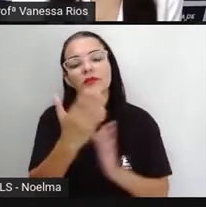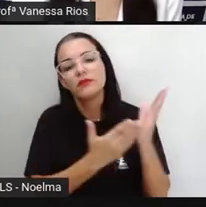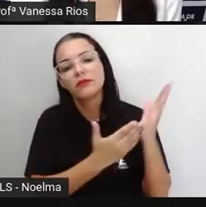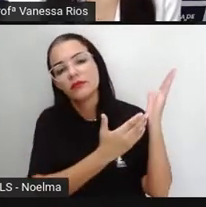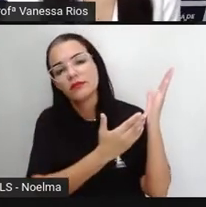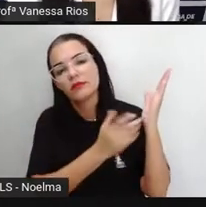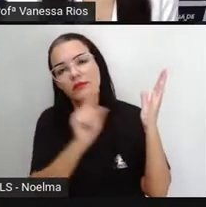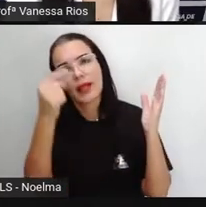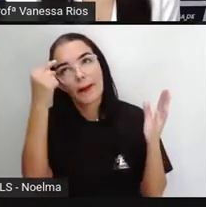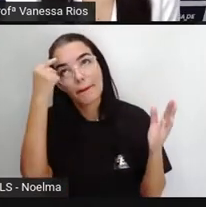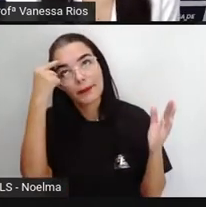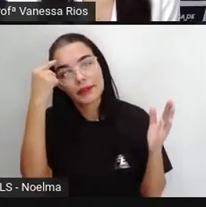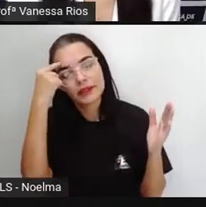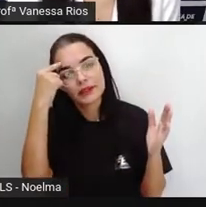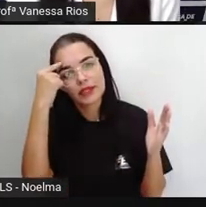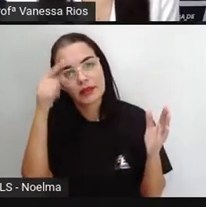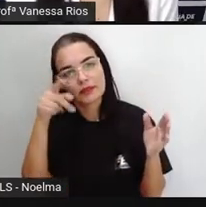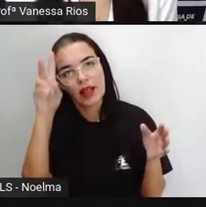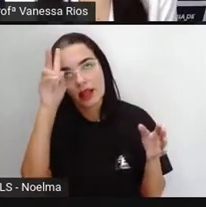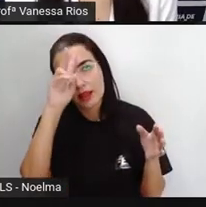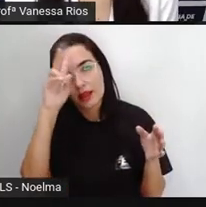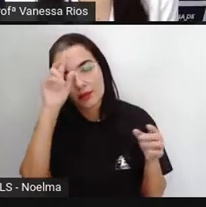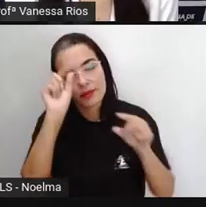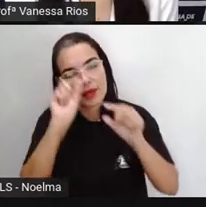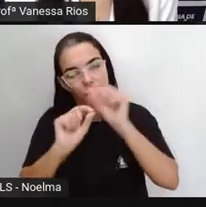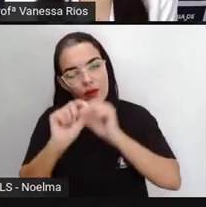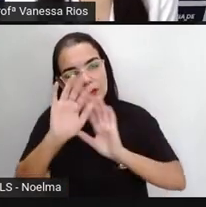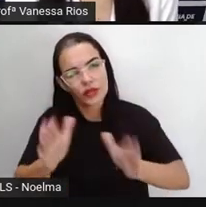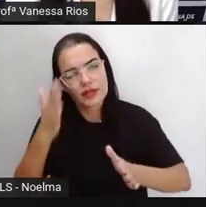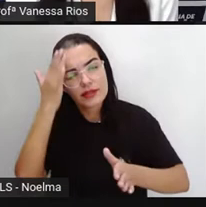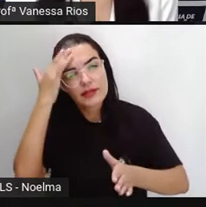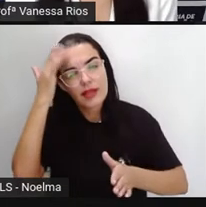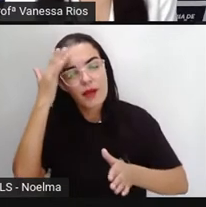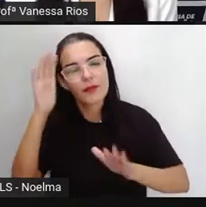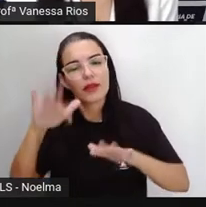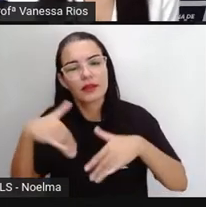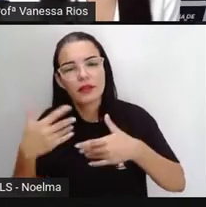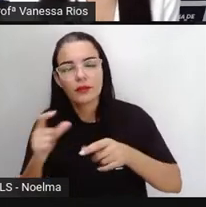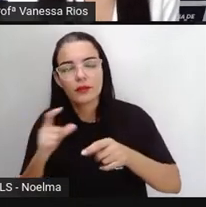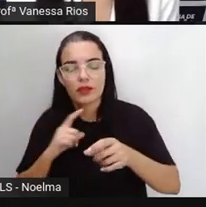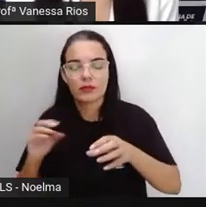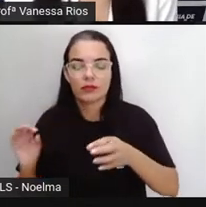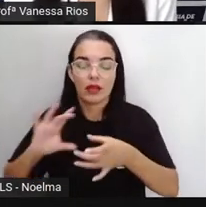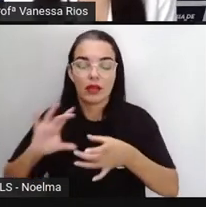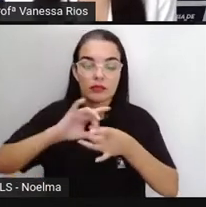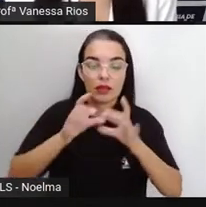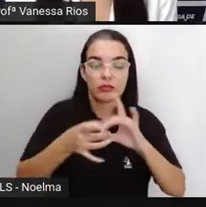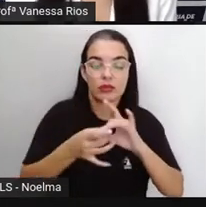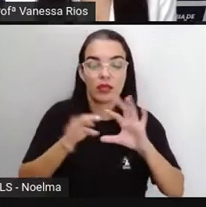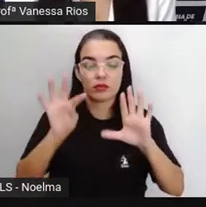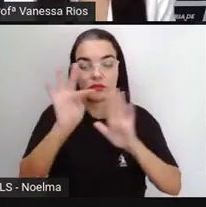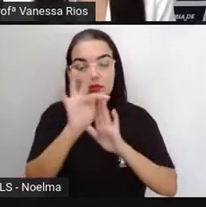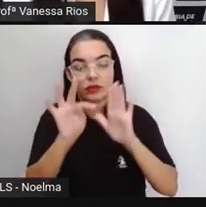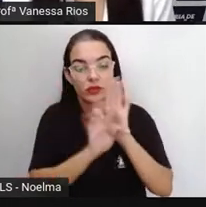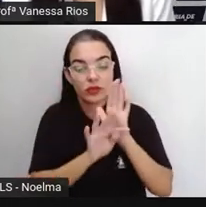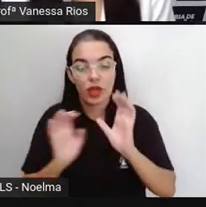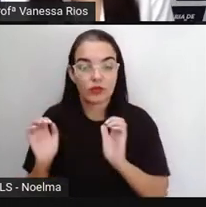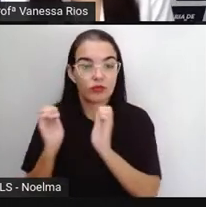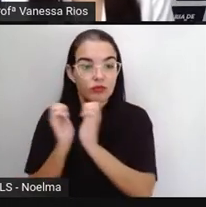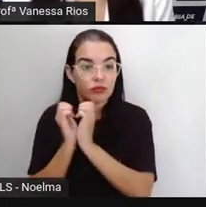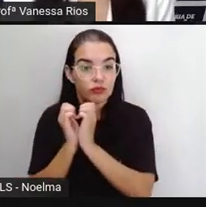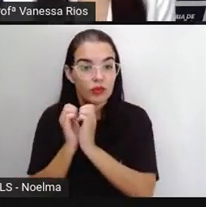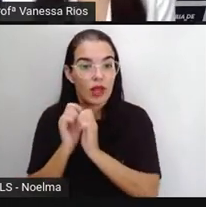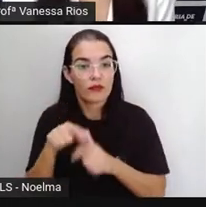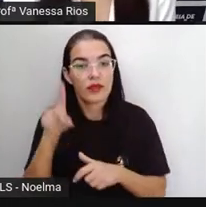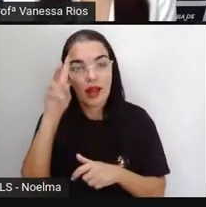pense, né? Lembre aí das coisas que você já sabe em relação a esse gênero textual. Se você já sabe